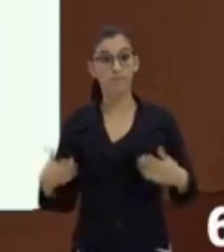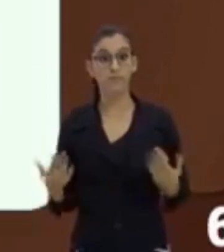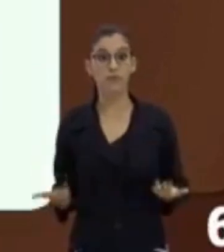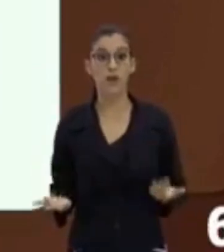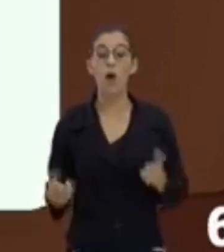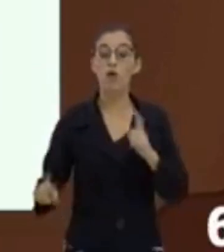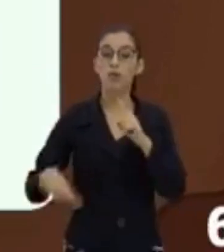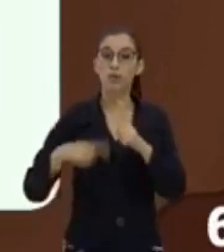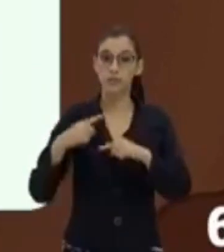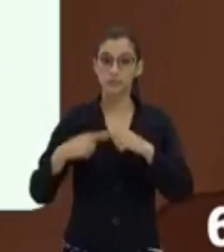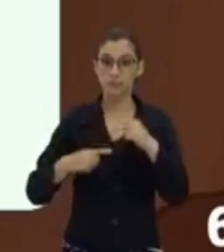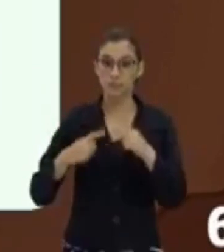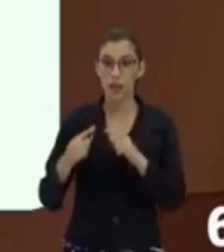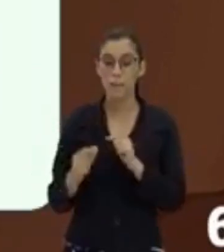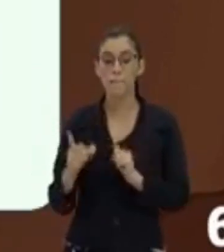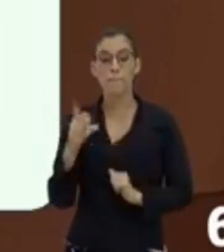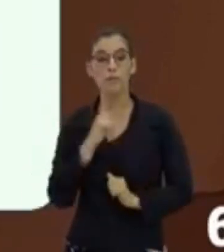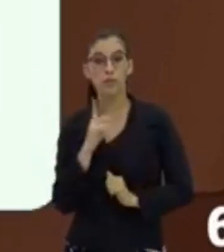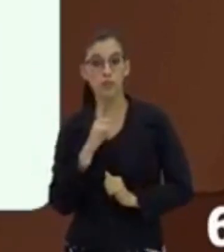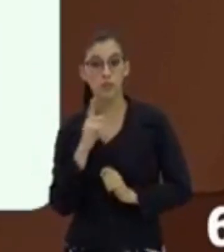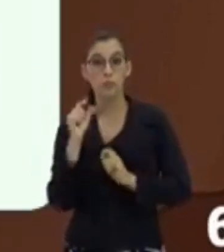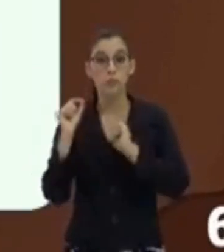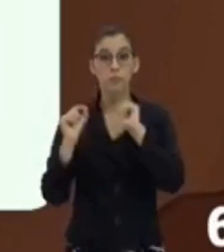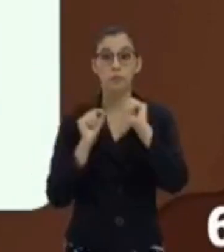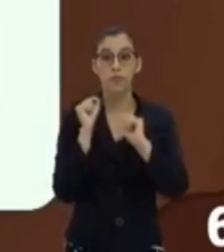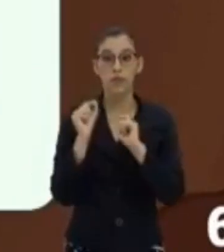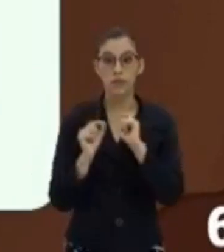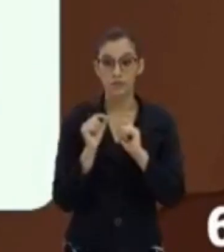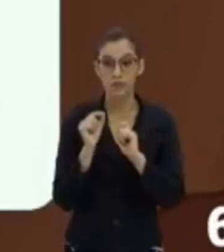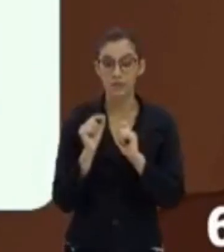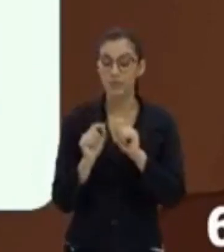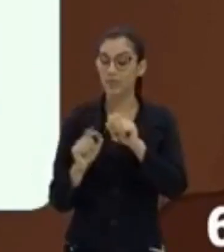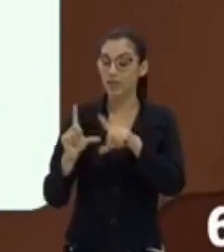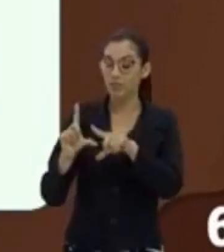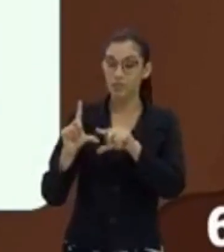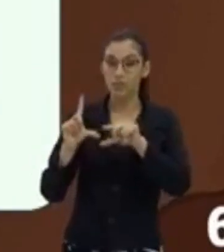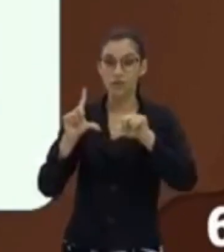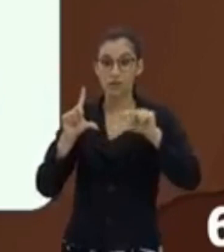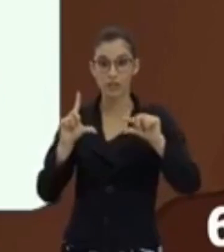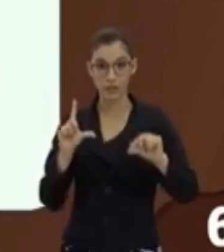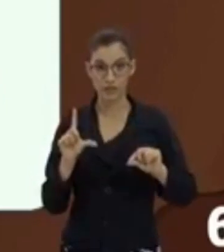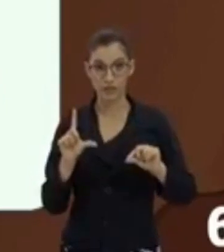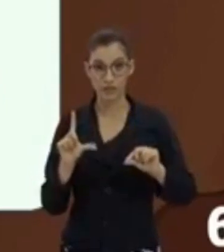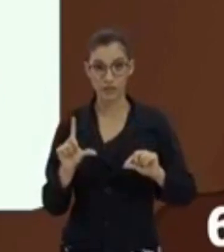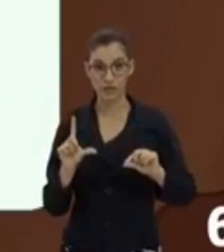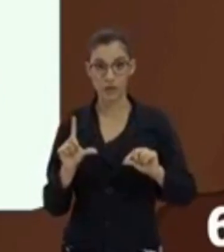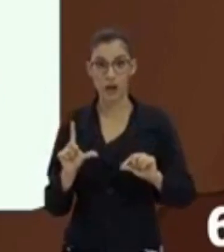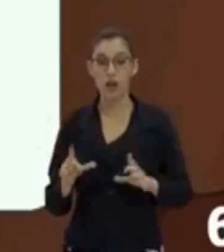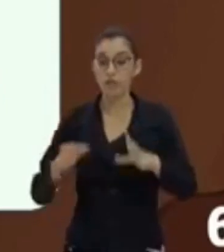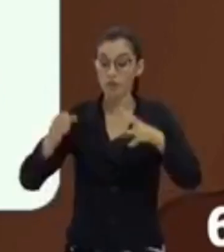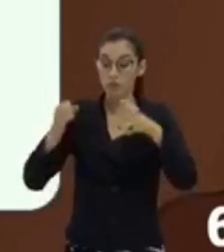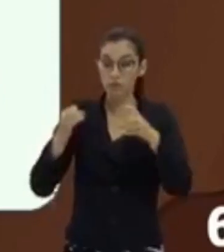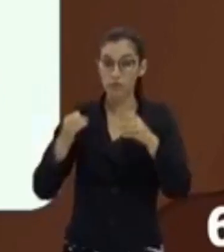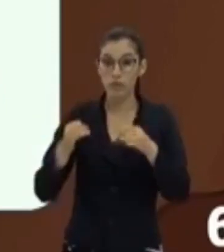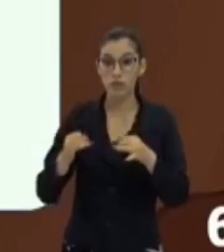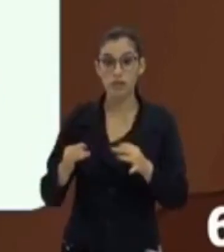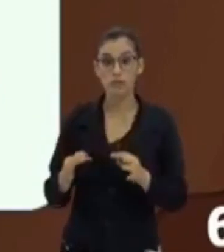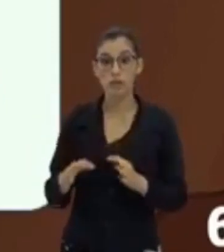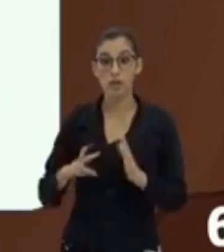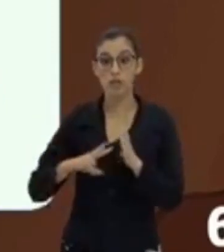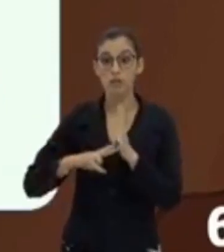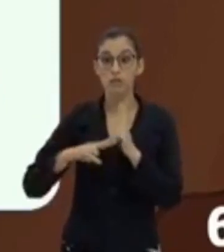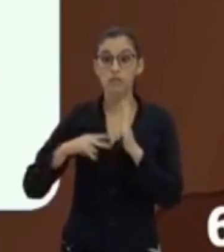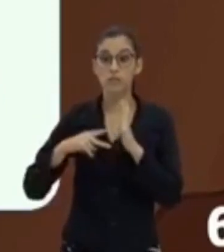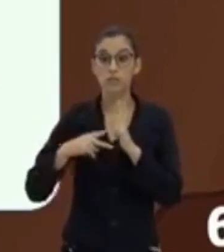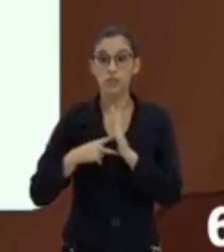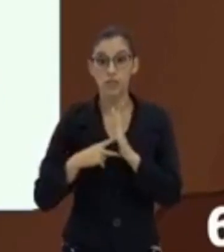depois disso daí, nós temos a legenda, como eu te falei. A legenda, ela já vai explicar o significado